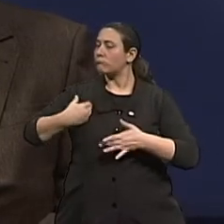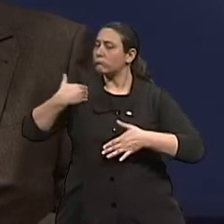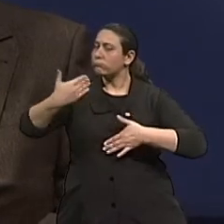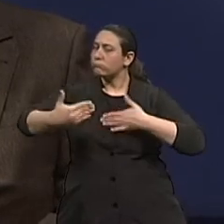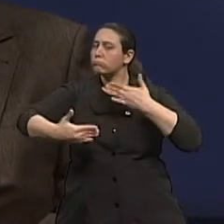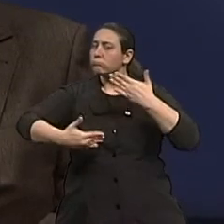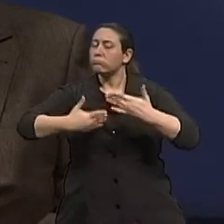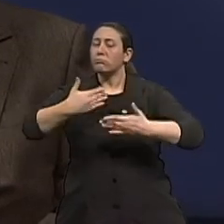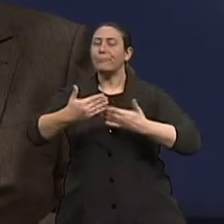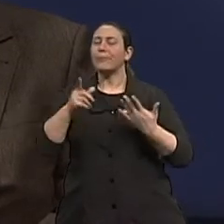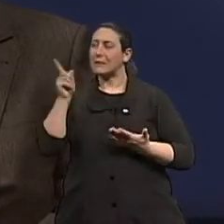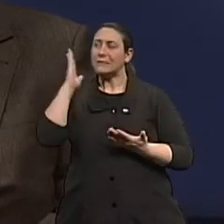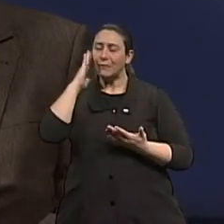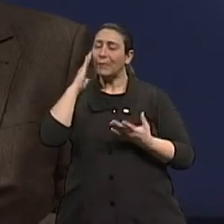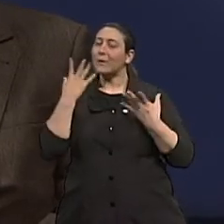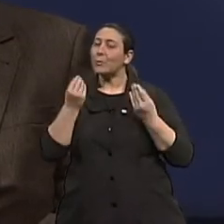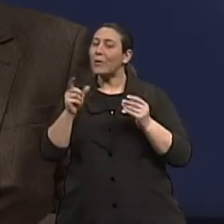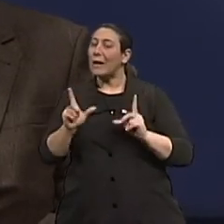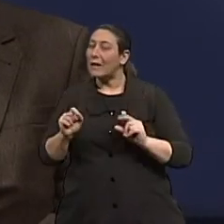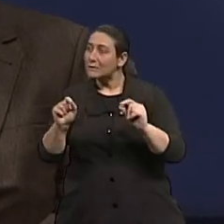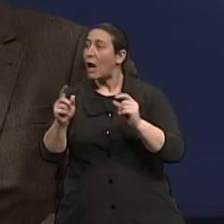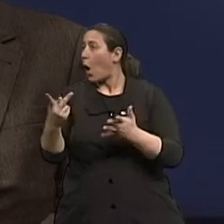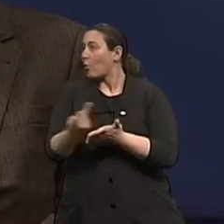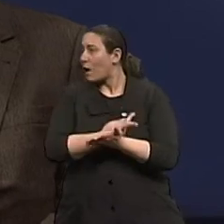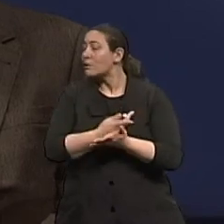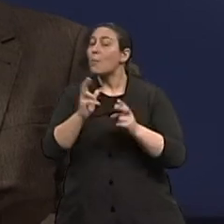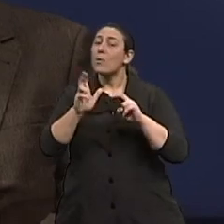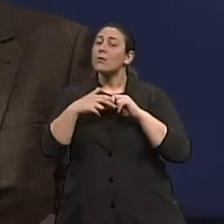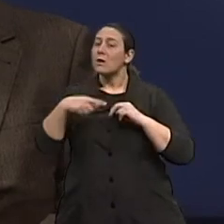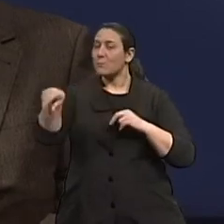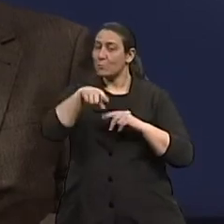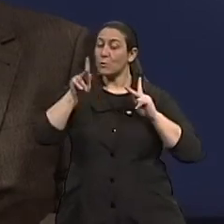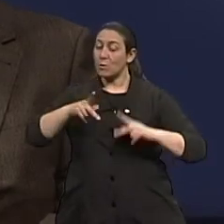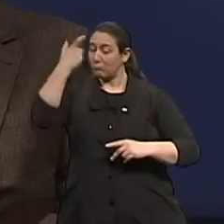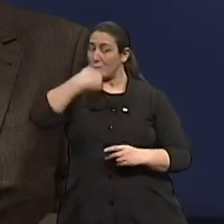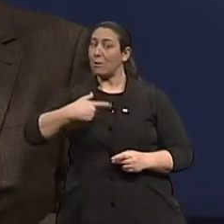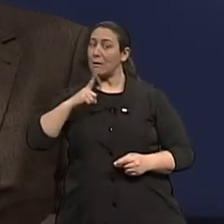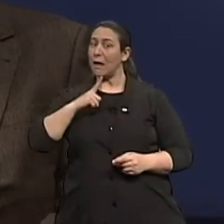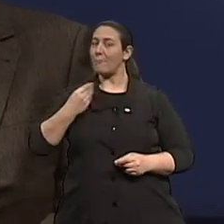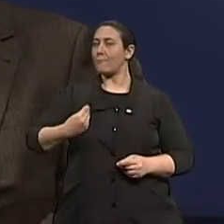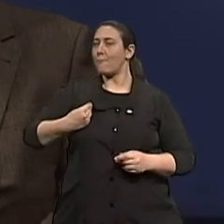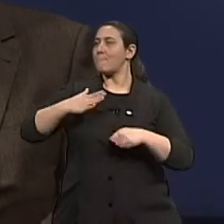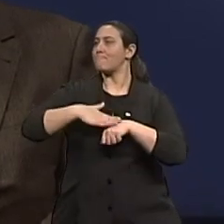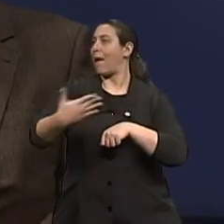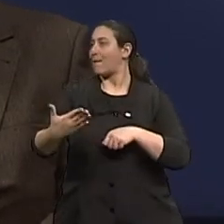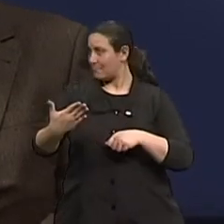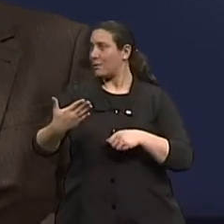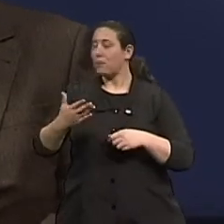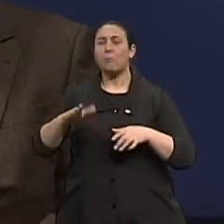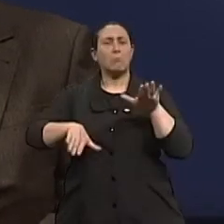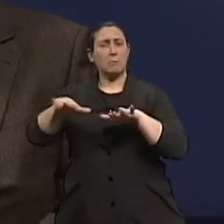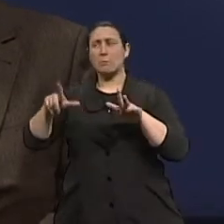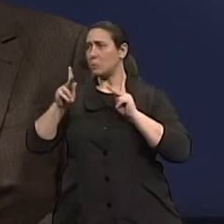torna possível que esses tumores venham a aparecer, porque as pessoas estão vivendo mais tempo. Nós estamos com 70,